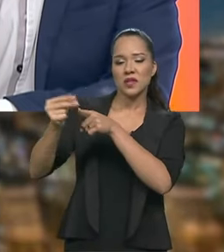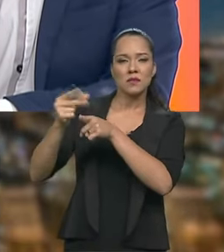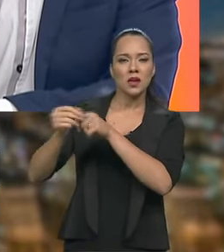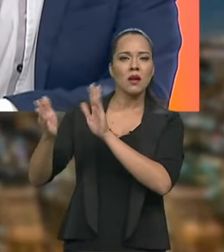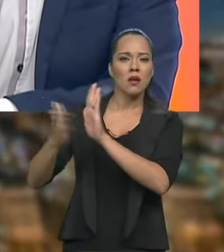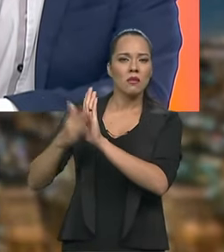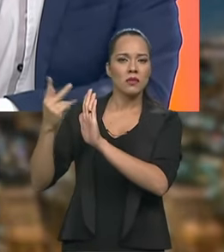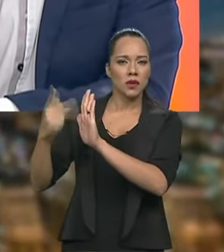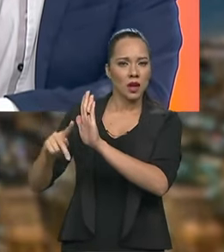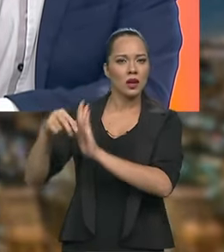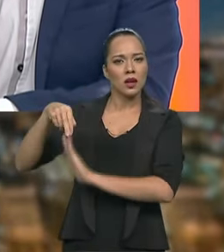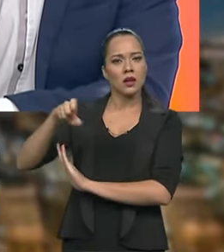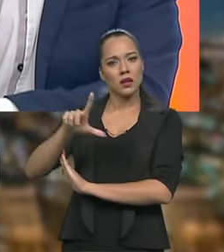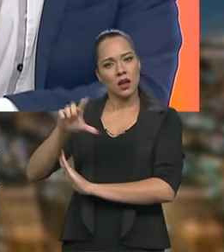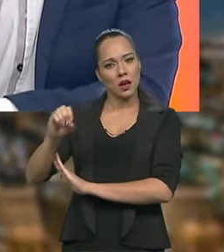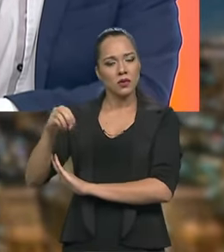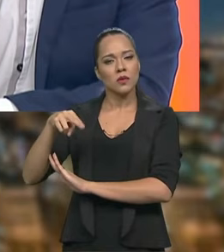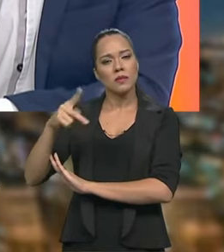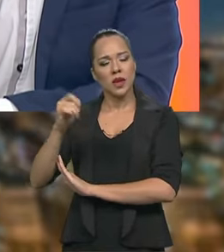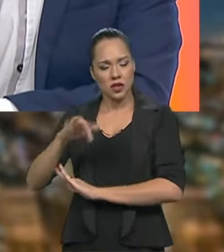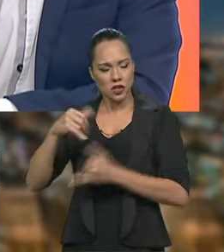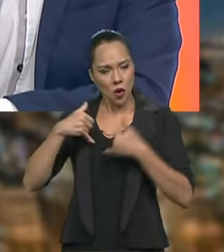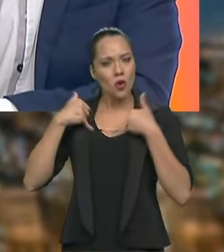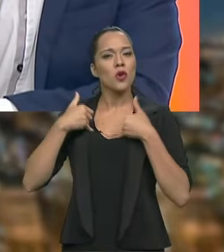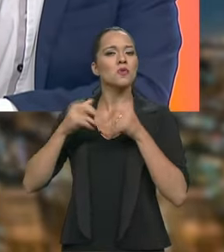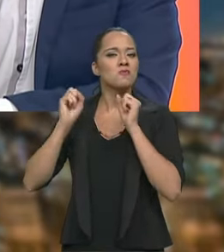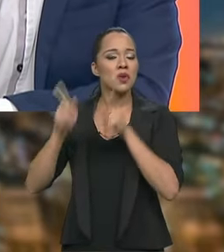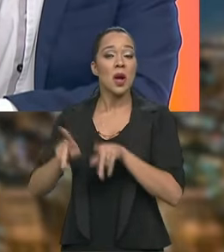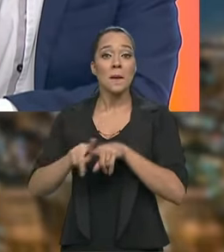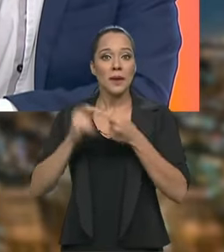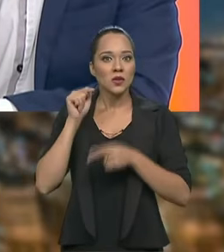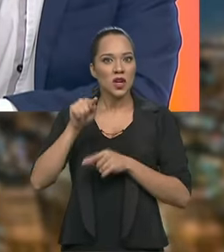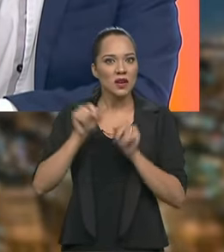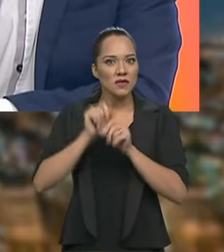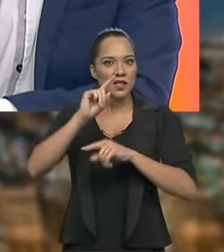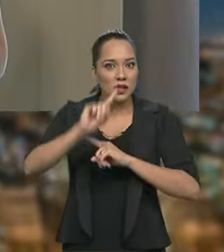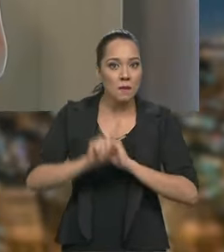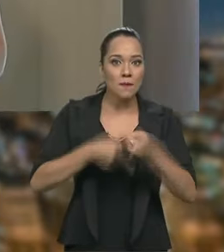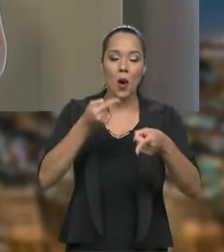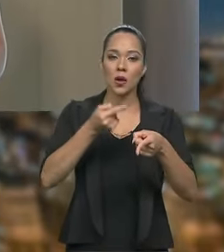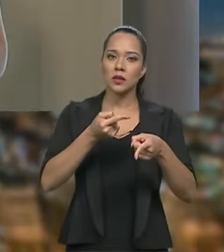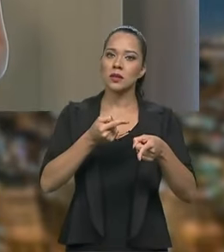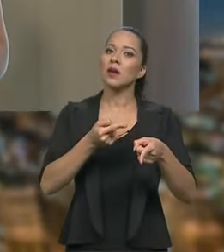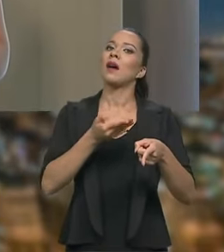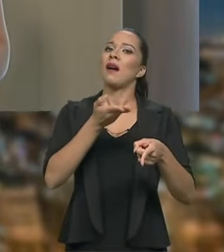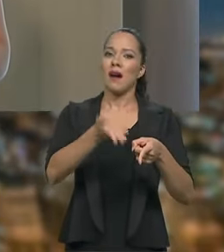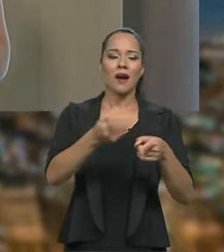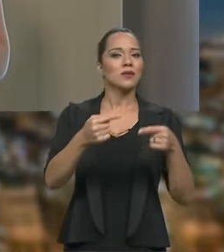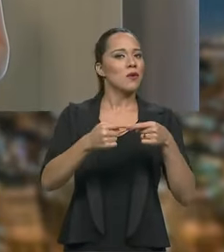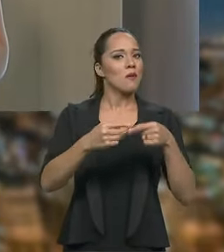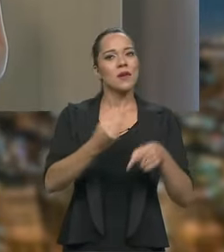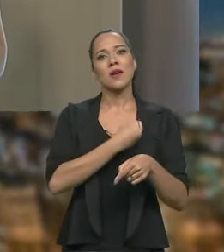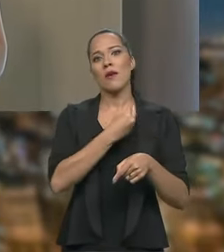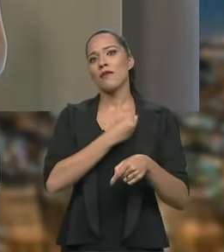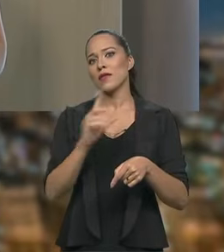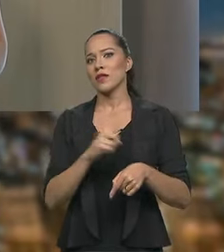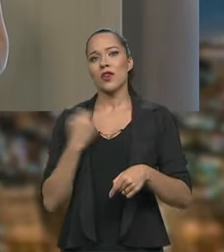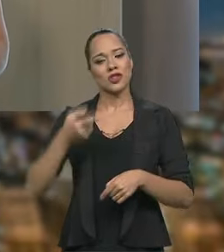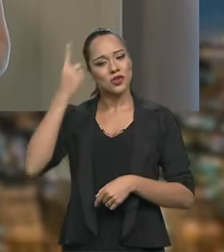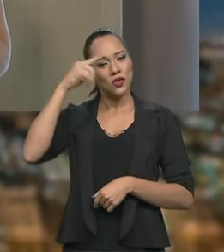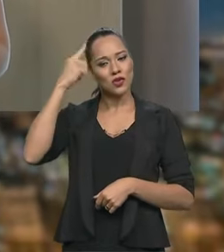Piquet, a gente fica orgulhoso por isso, ótimo, mas o que ele fez depois, isso tem a ver com a vida da gente todos os dias.